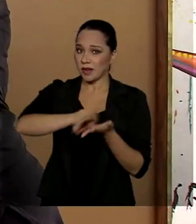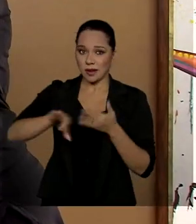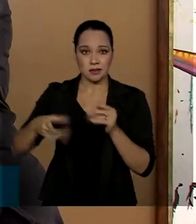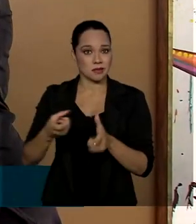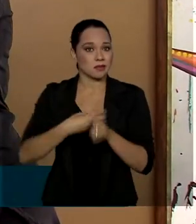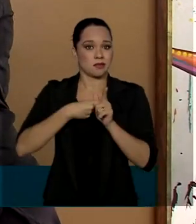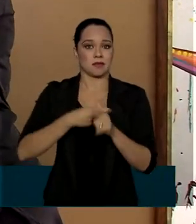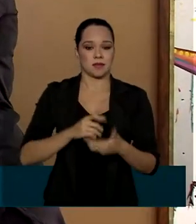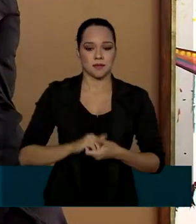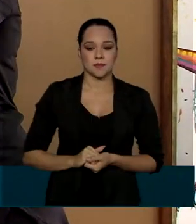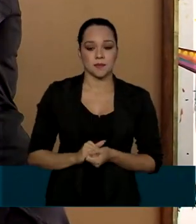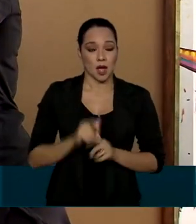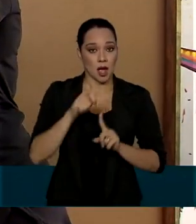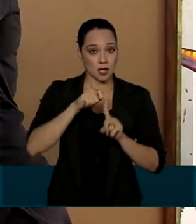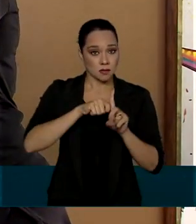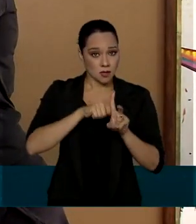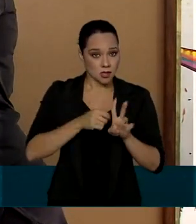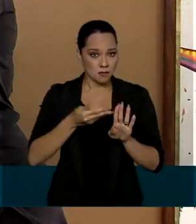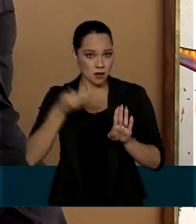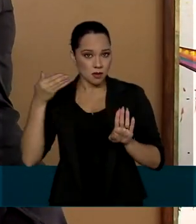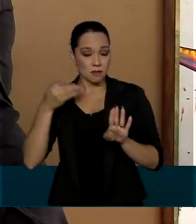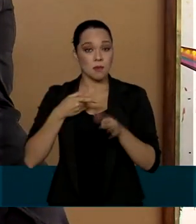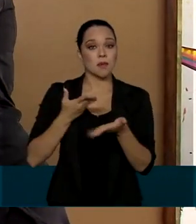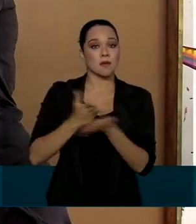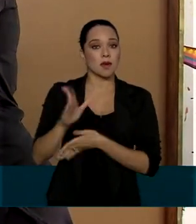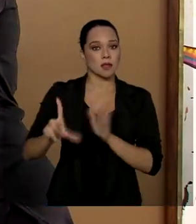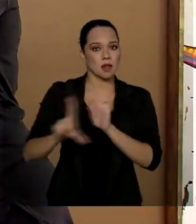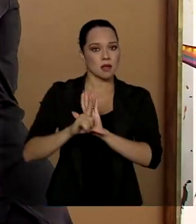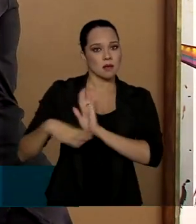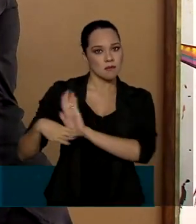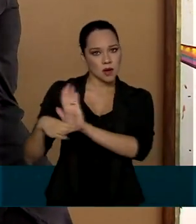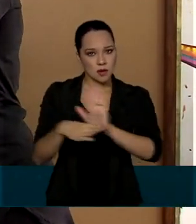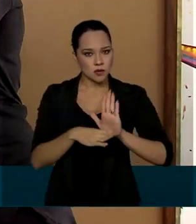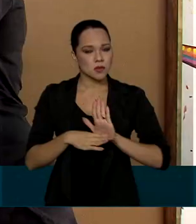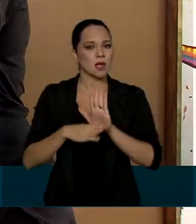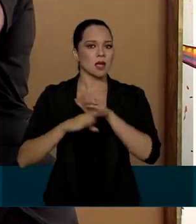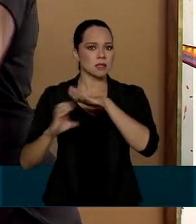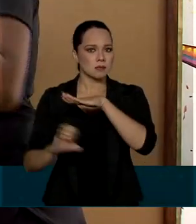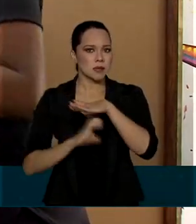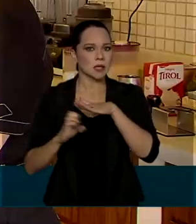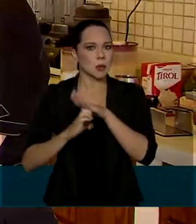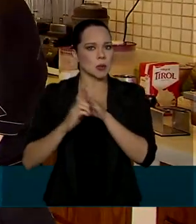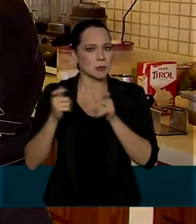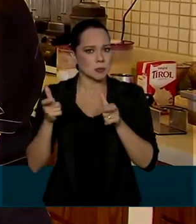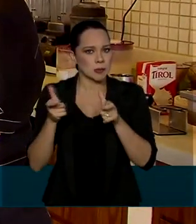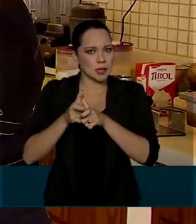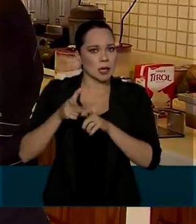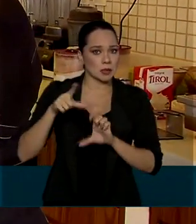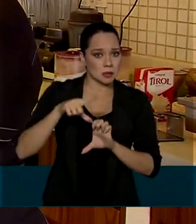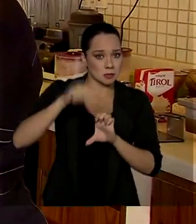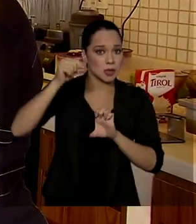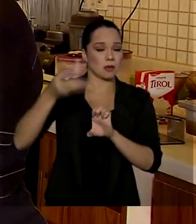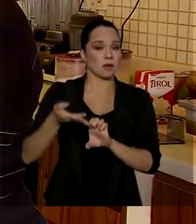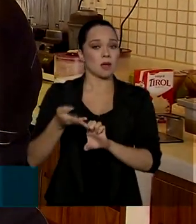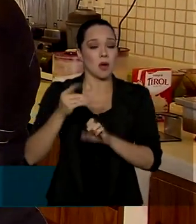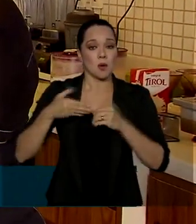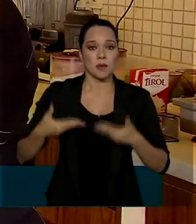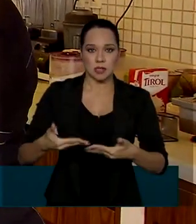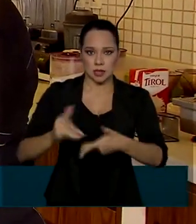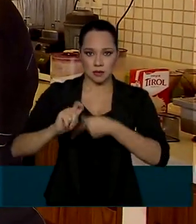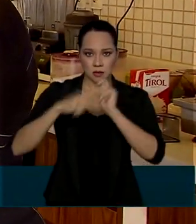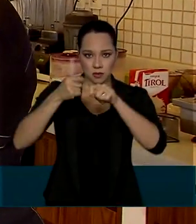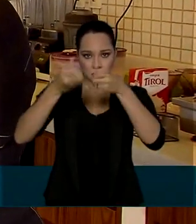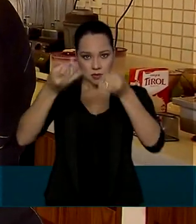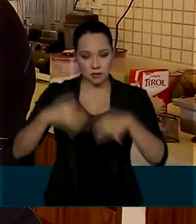Há poucos meses foi aprovada uma lei para ajudar principalmente os pequenos empreendedores. Segundo o Ministério da Economia,